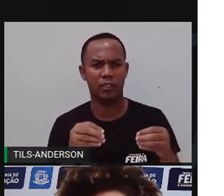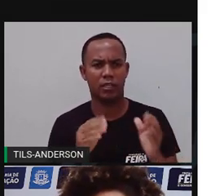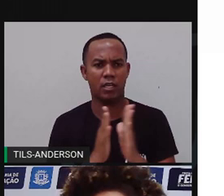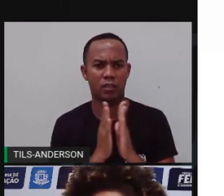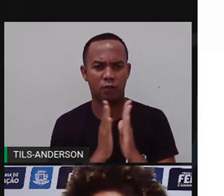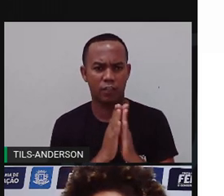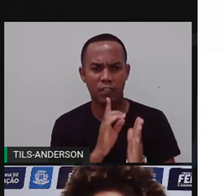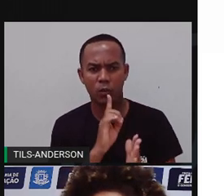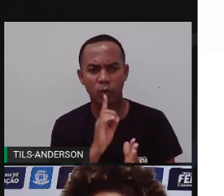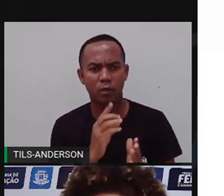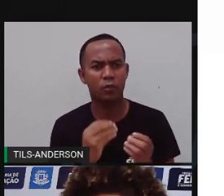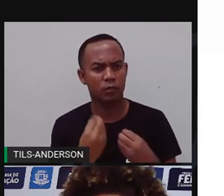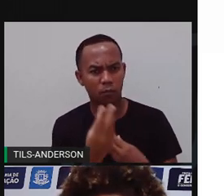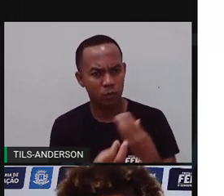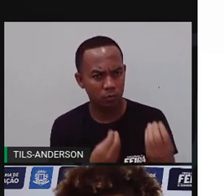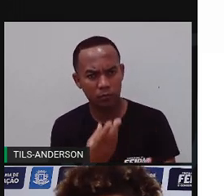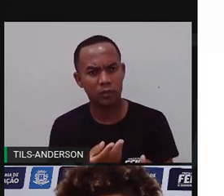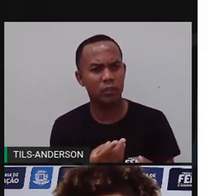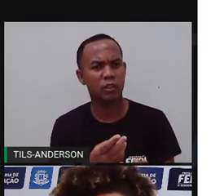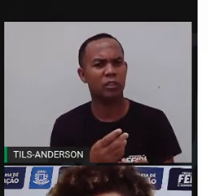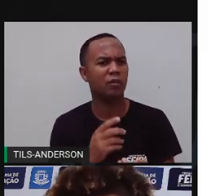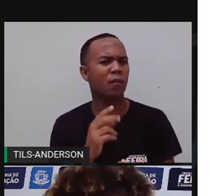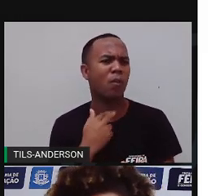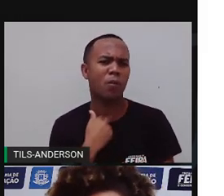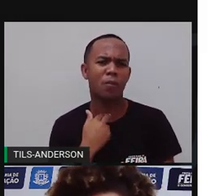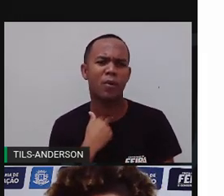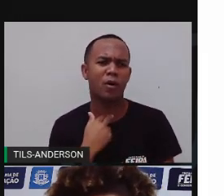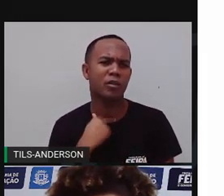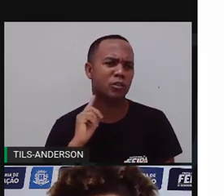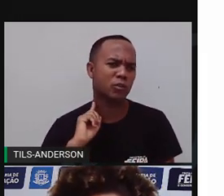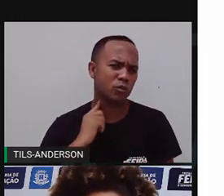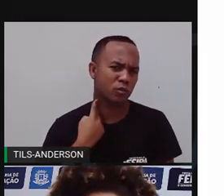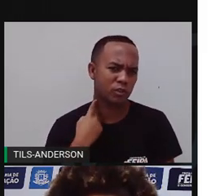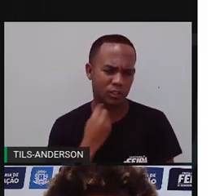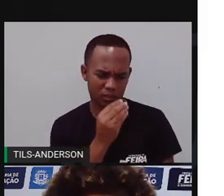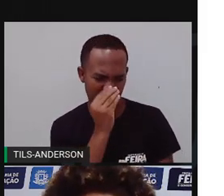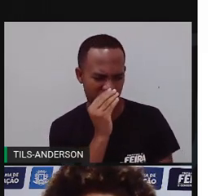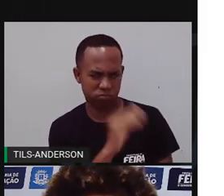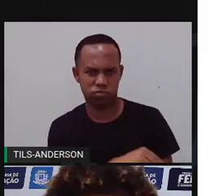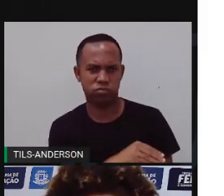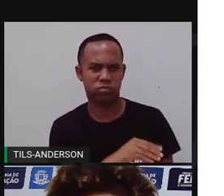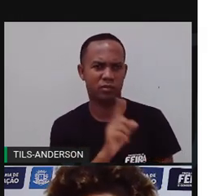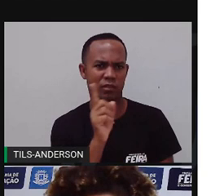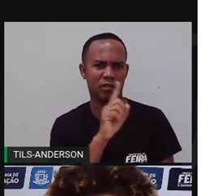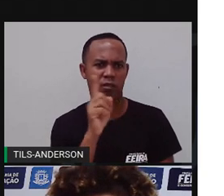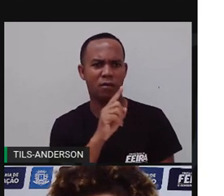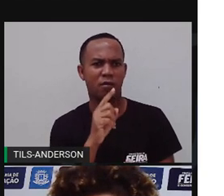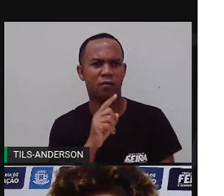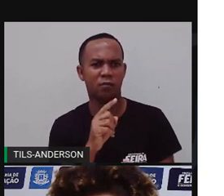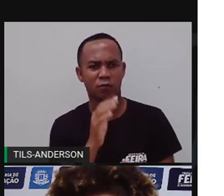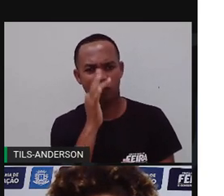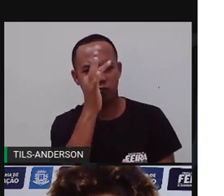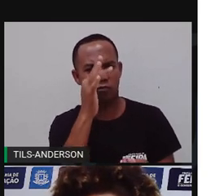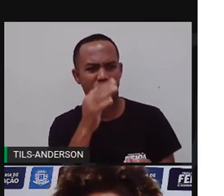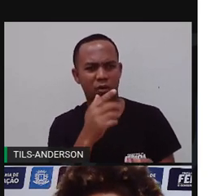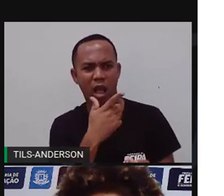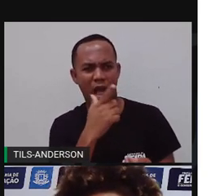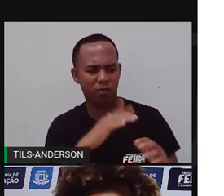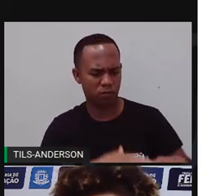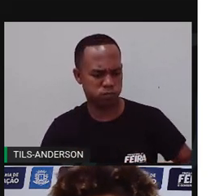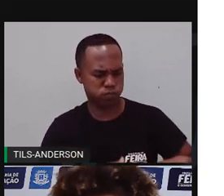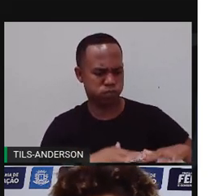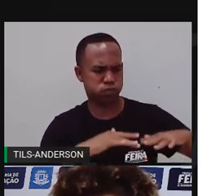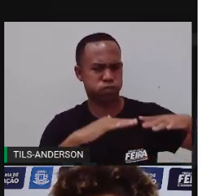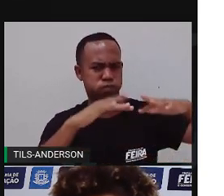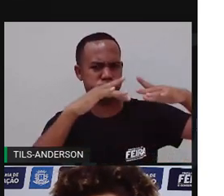Não jogue papel no chão, Sugism. Se você fizer isso, vai ter enchente na casa de muita gente que mora em